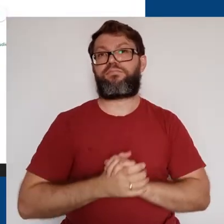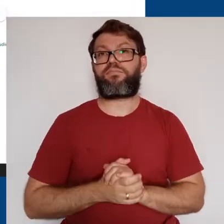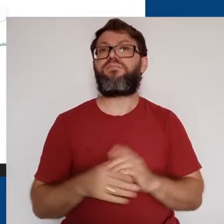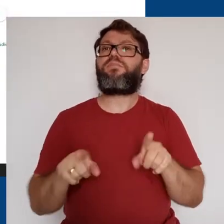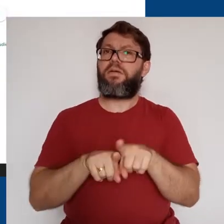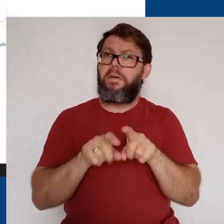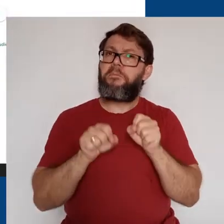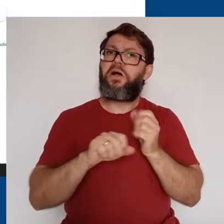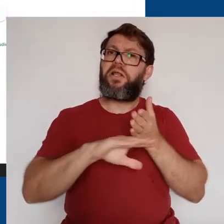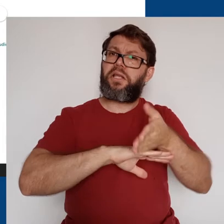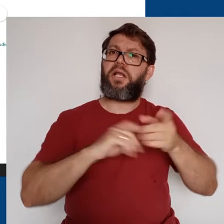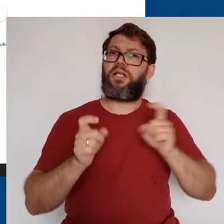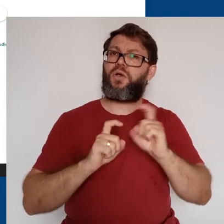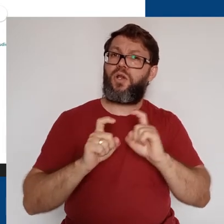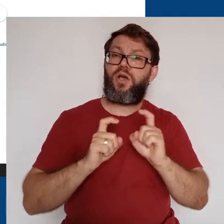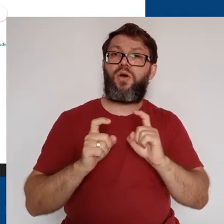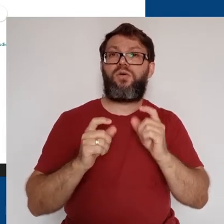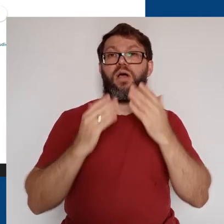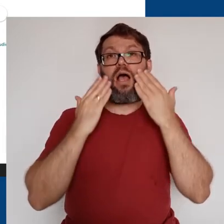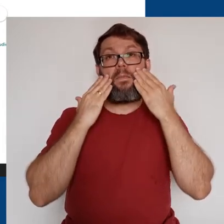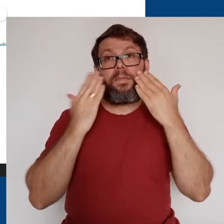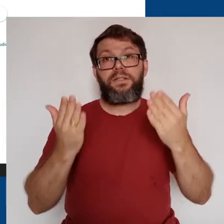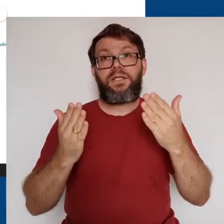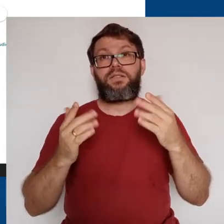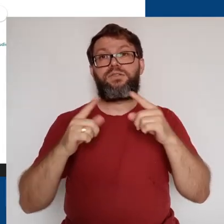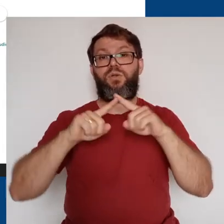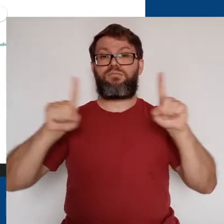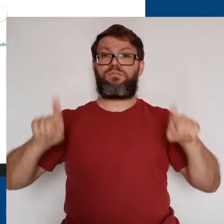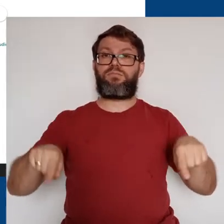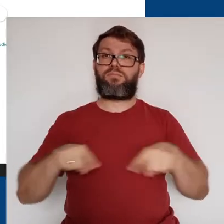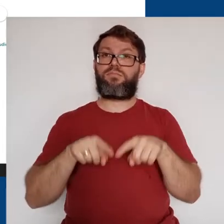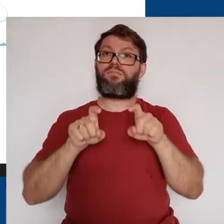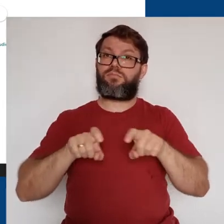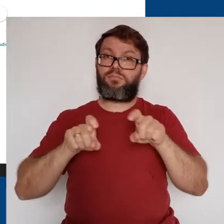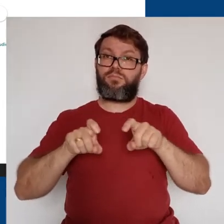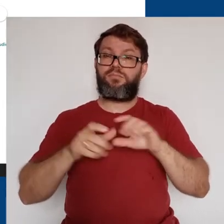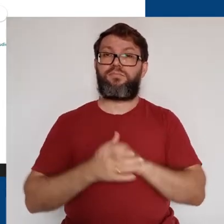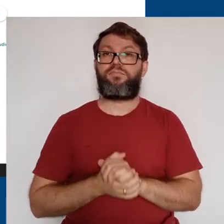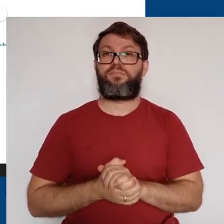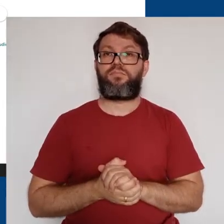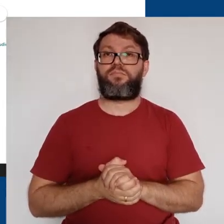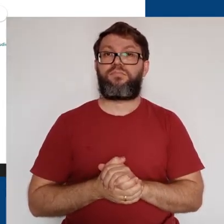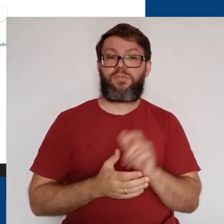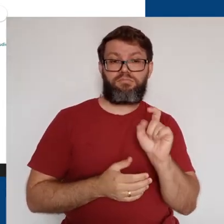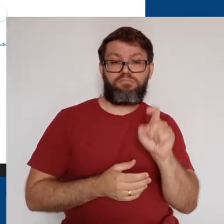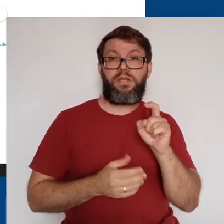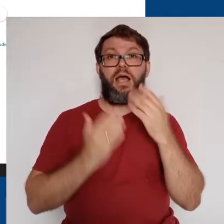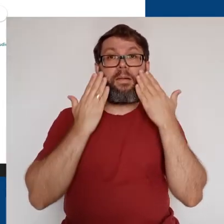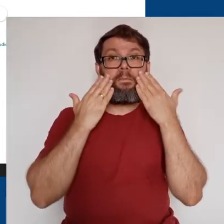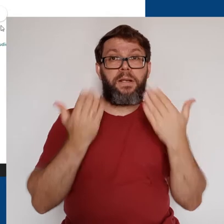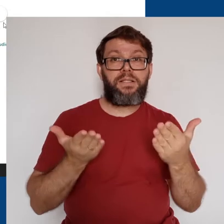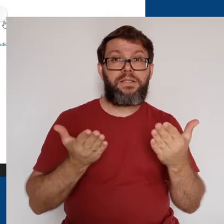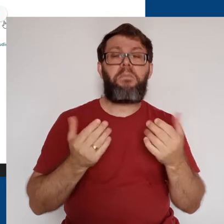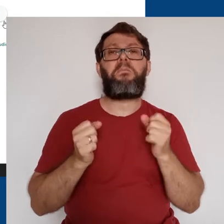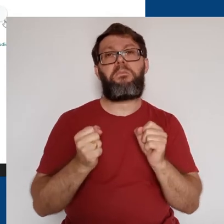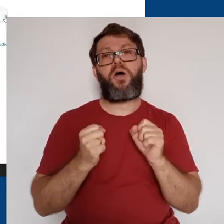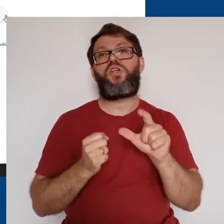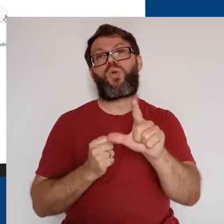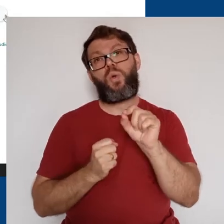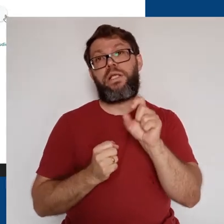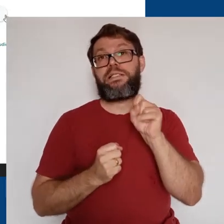na reunião. Também podemos entrar na reunião com uma apresentação da nossa tela. Clicando em